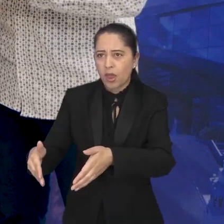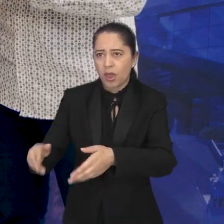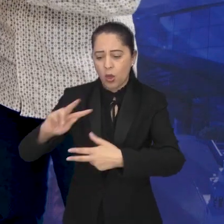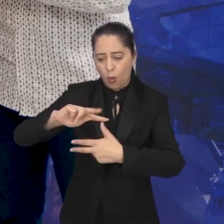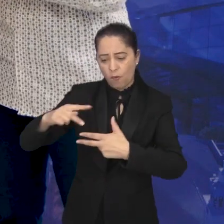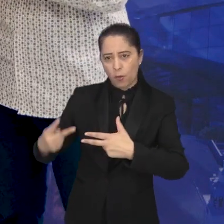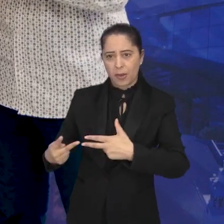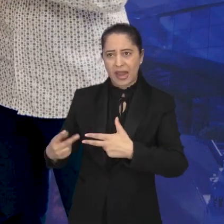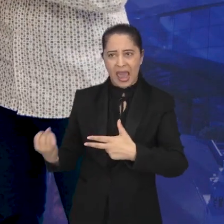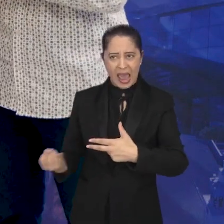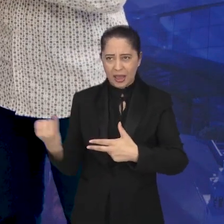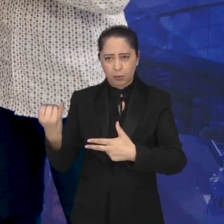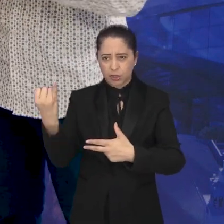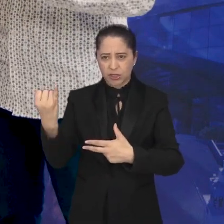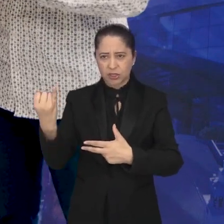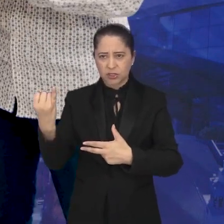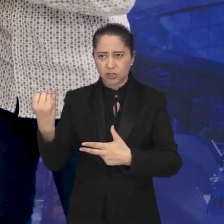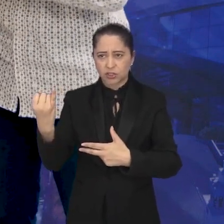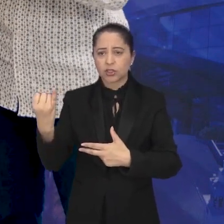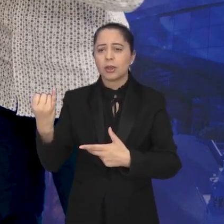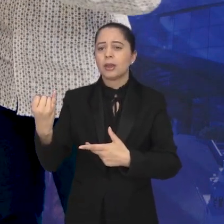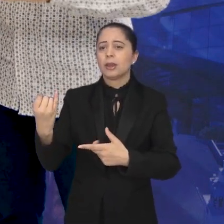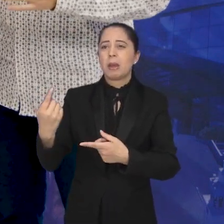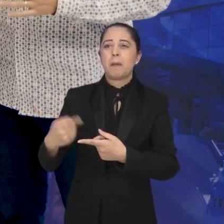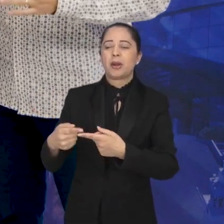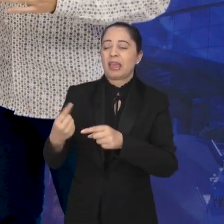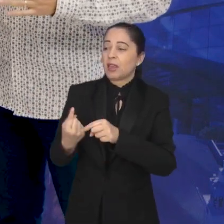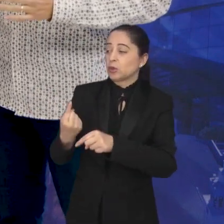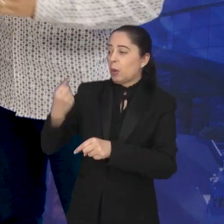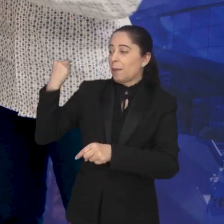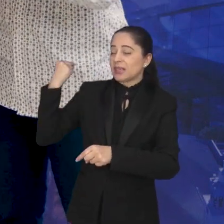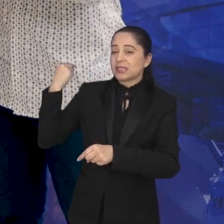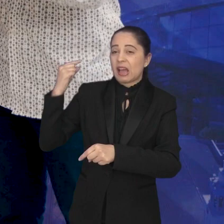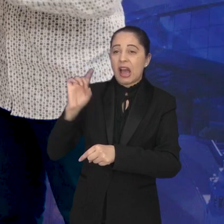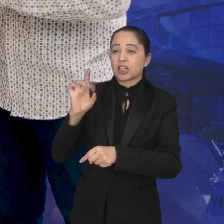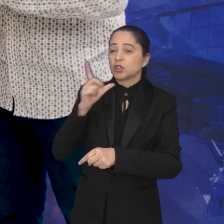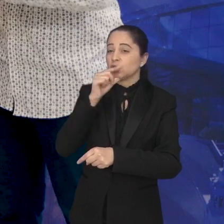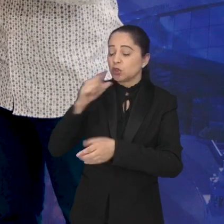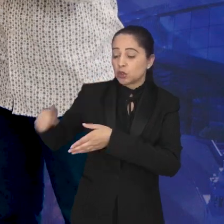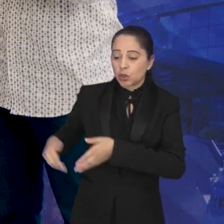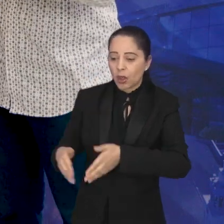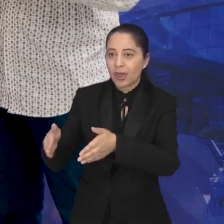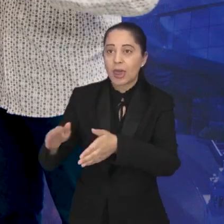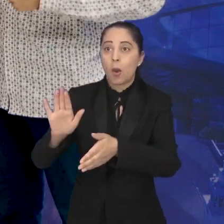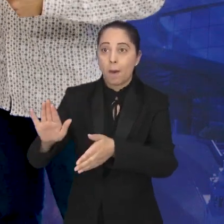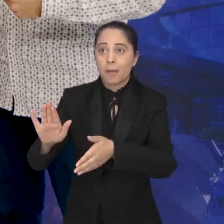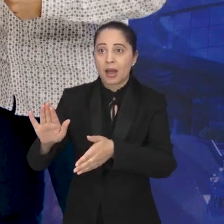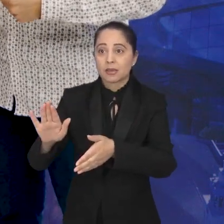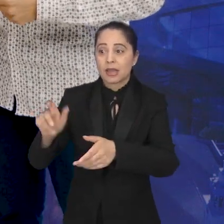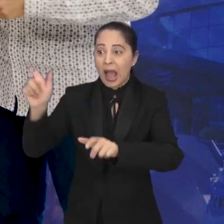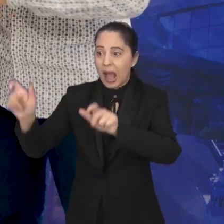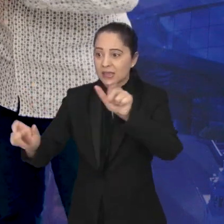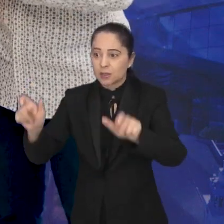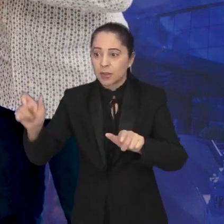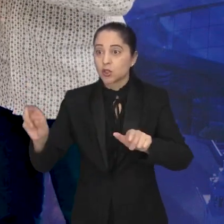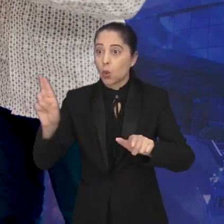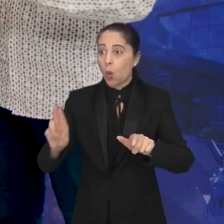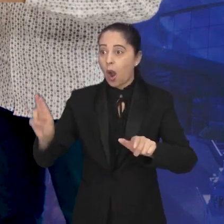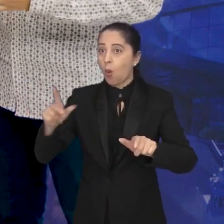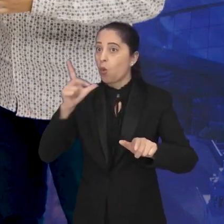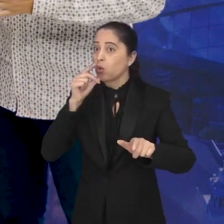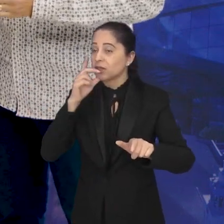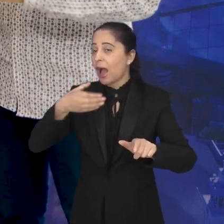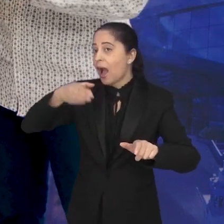Hoje ele não é só um rio assim como era antigamente, ele ainda abastece as casas de muitas pessoas, gera